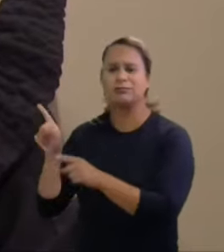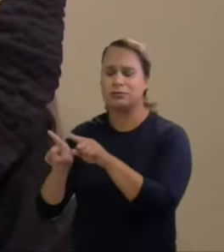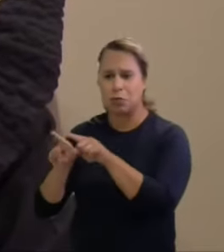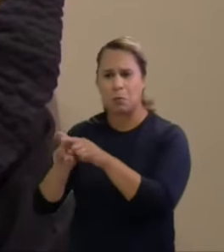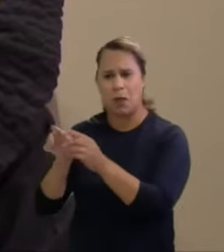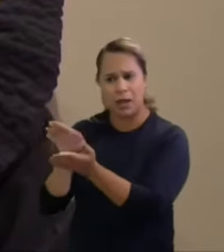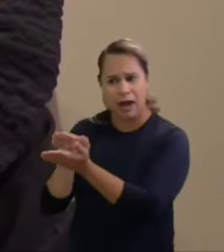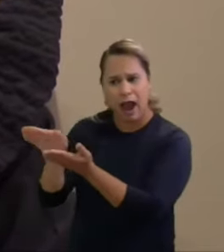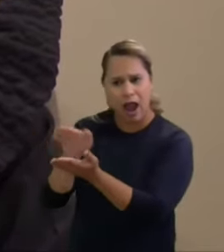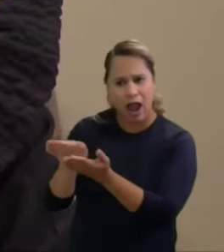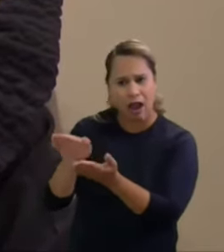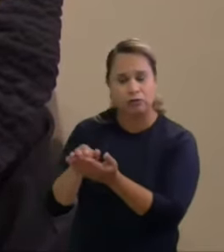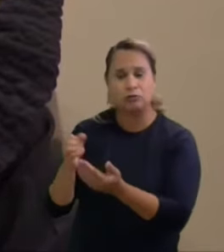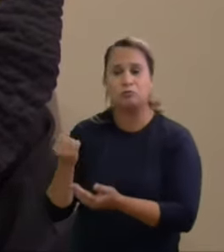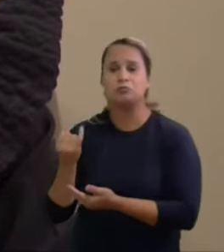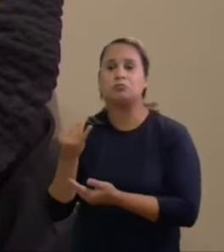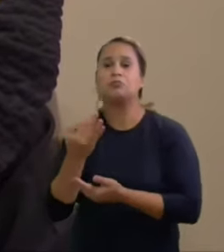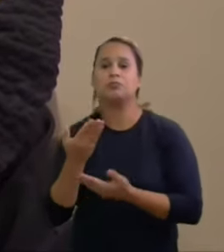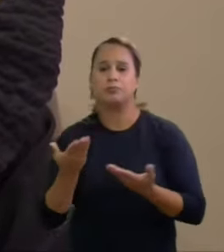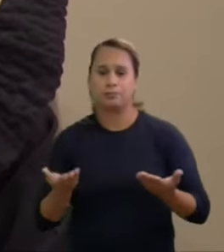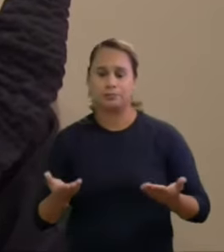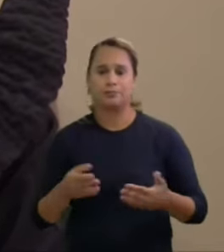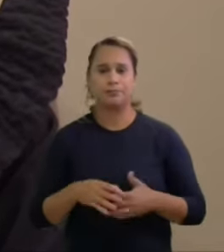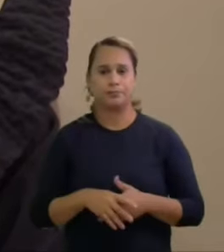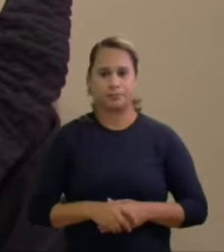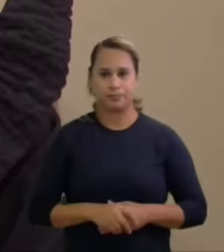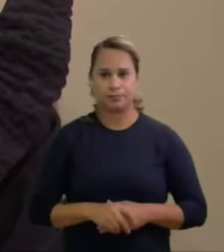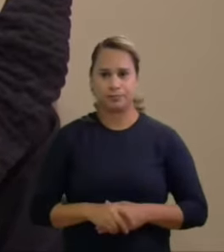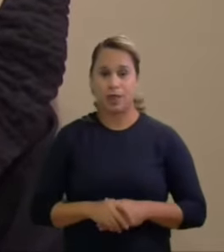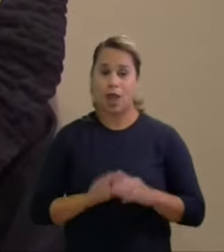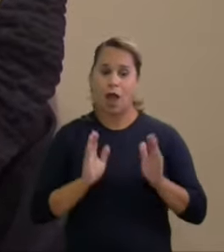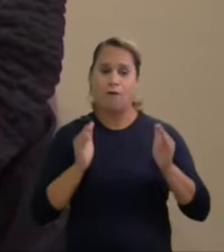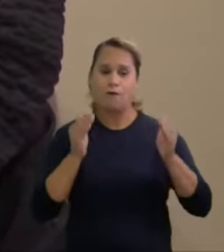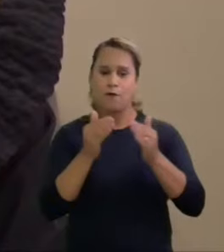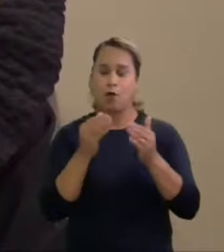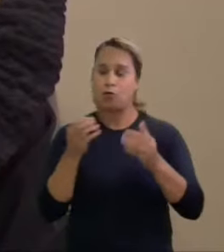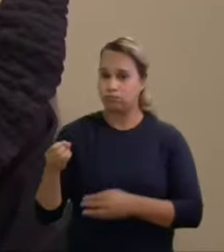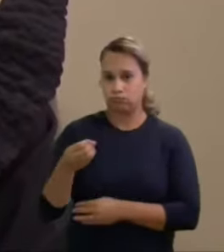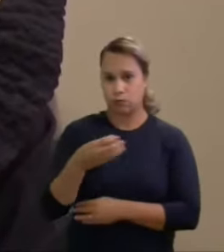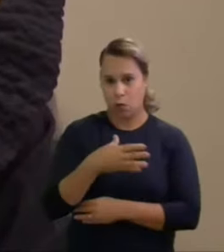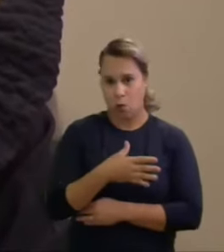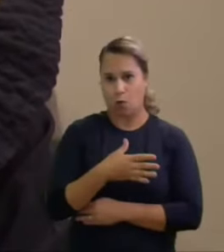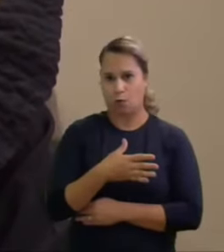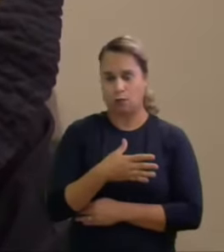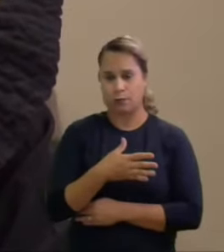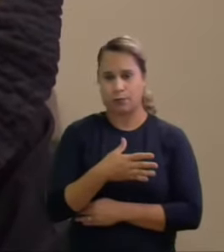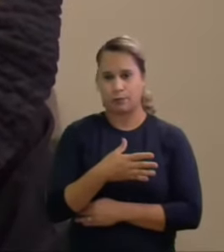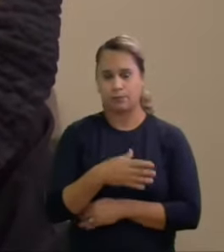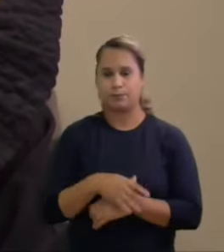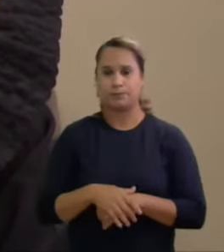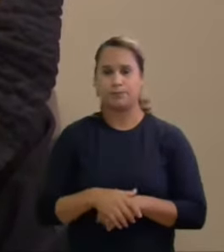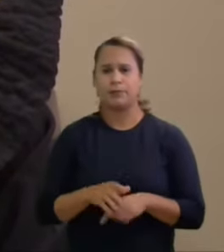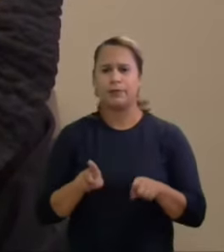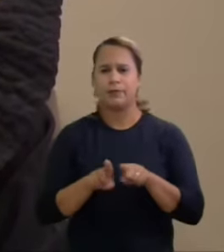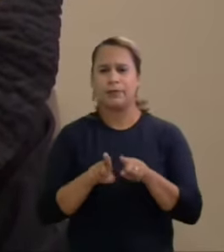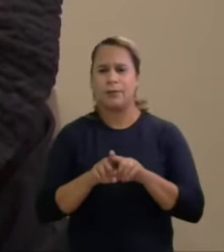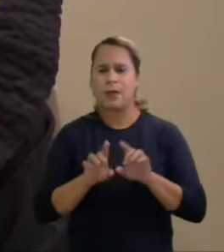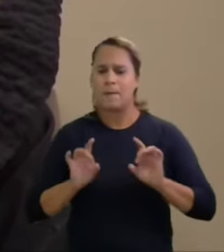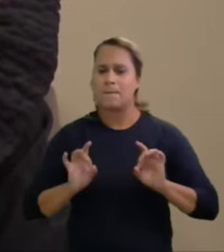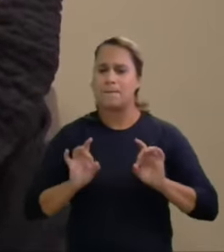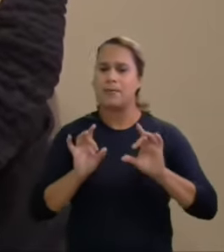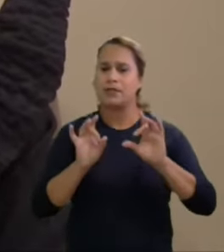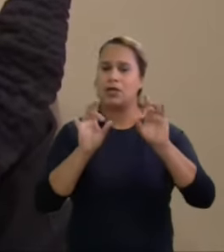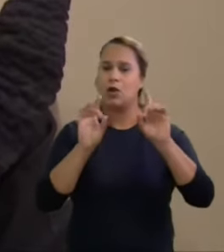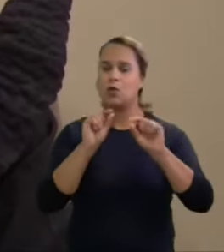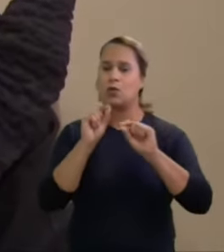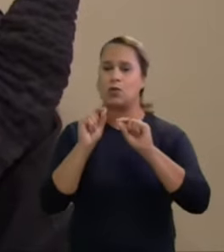além de todas as justificativas que é trazida e também especial em relação a